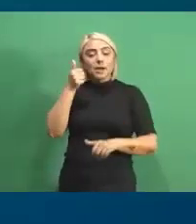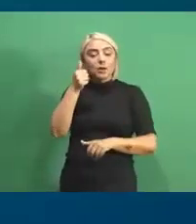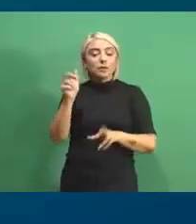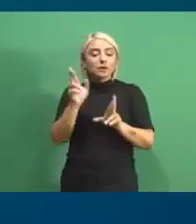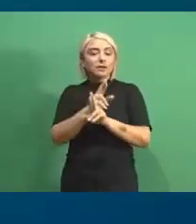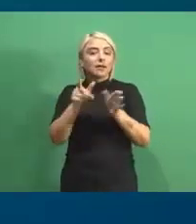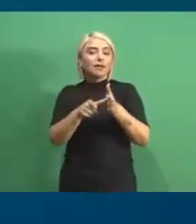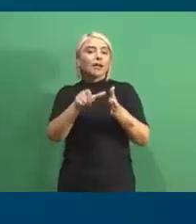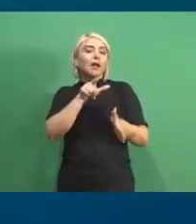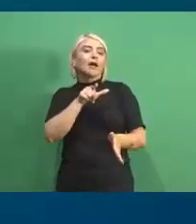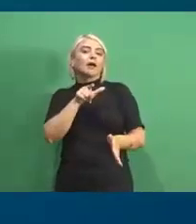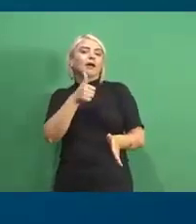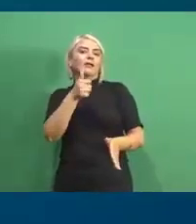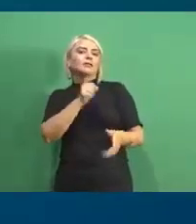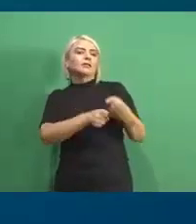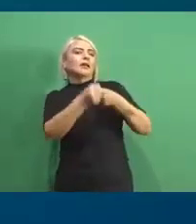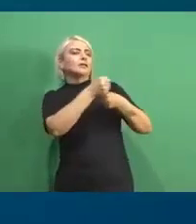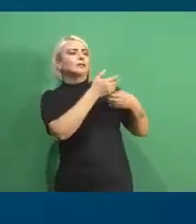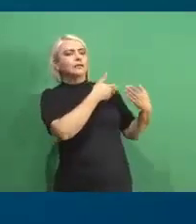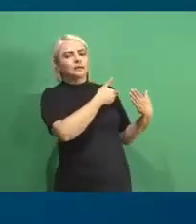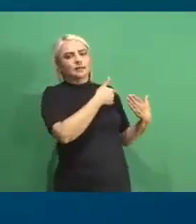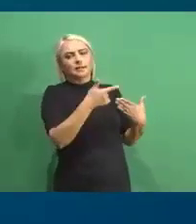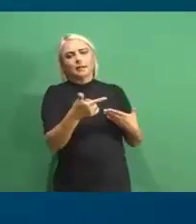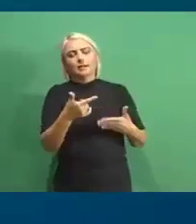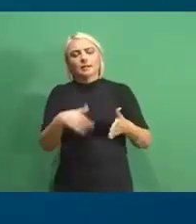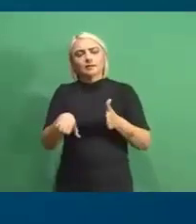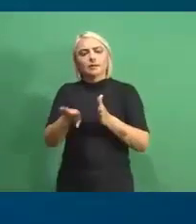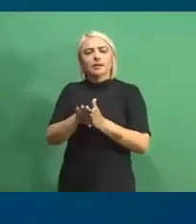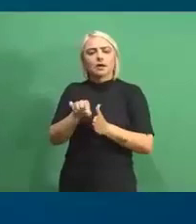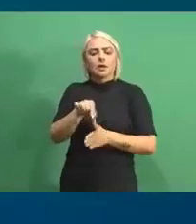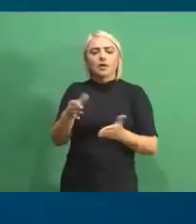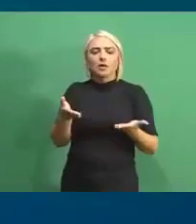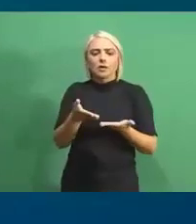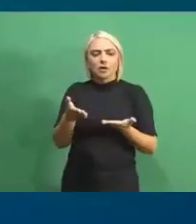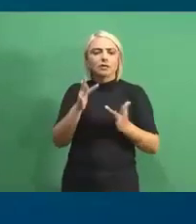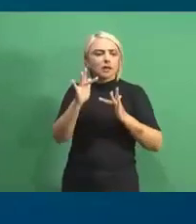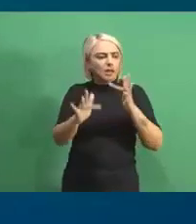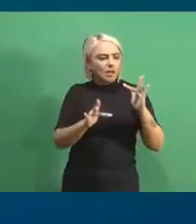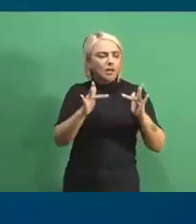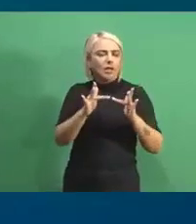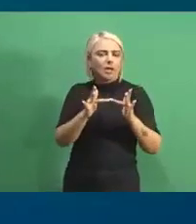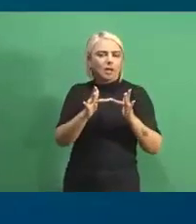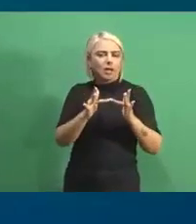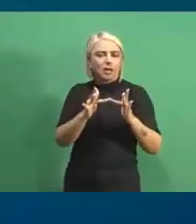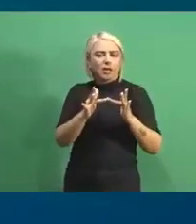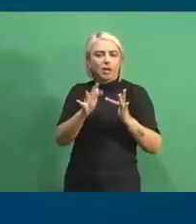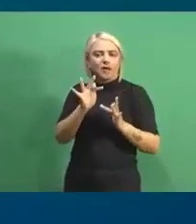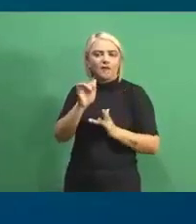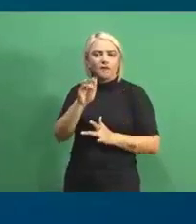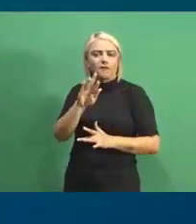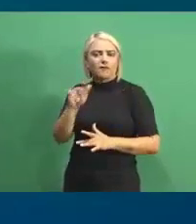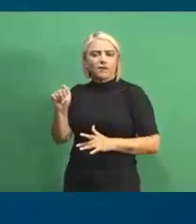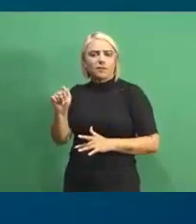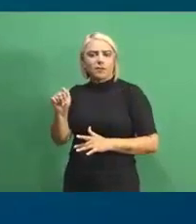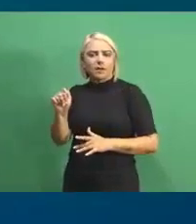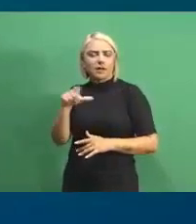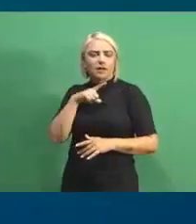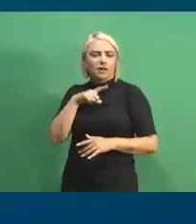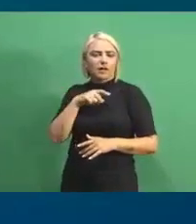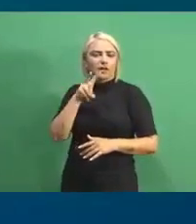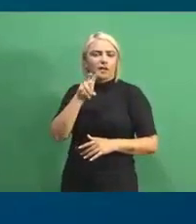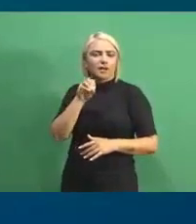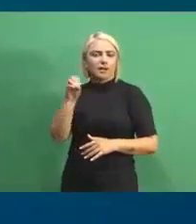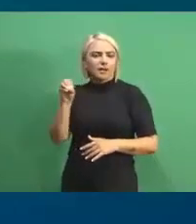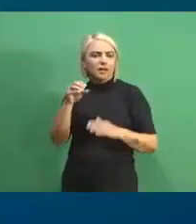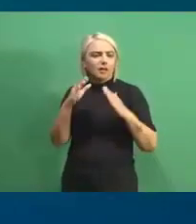relação ao que era, tipo, há 10 anos atrás. A gente chegou hoje a ter conexão de fibra, 500 MB